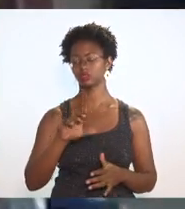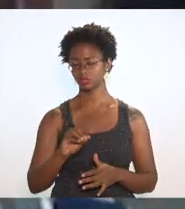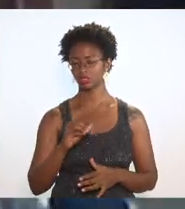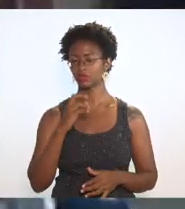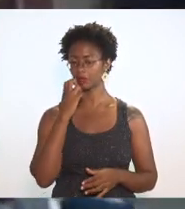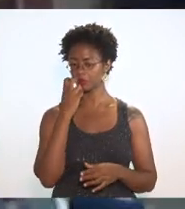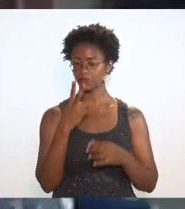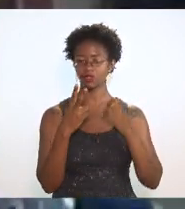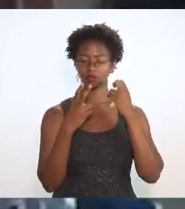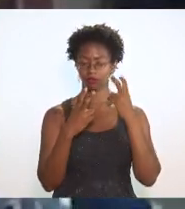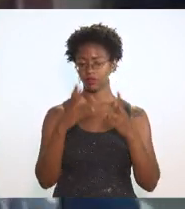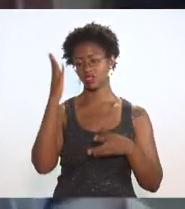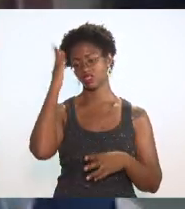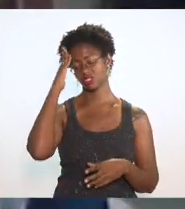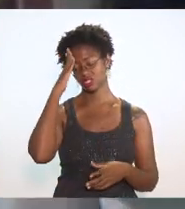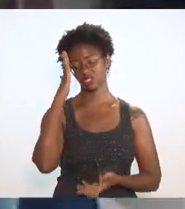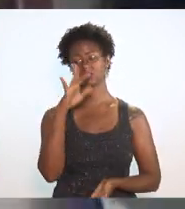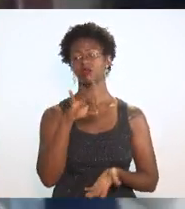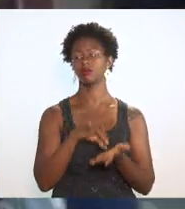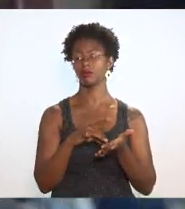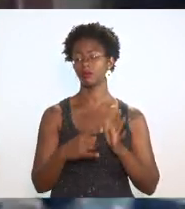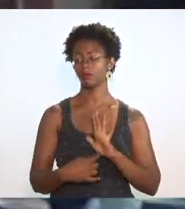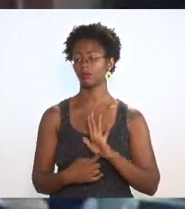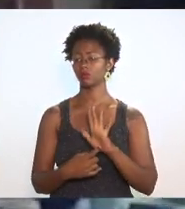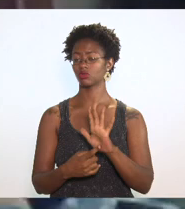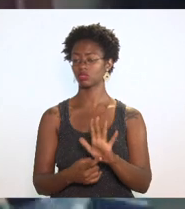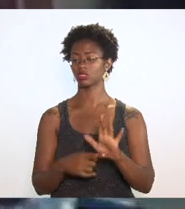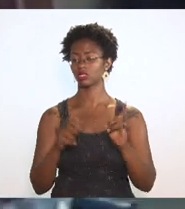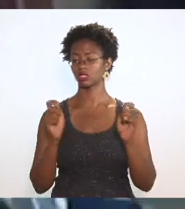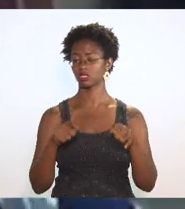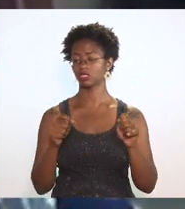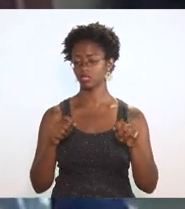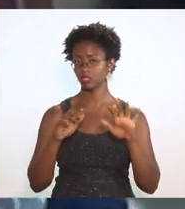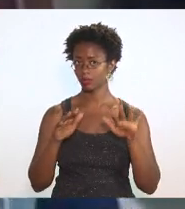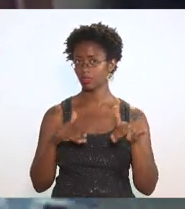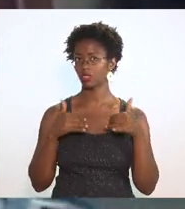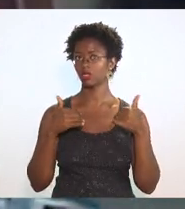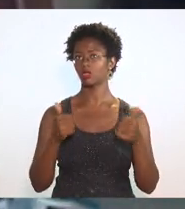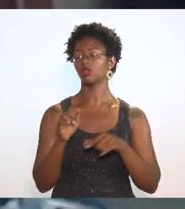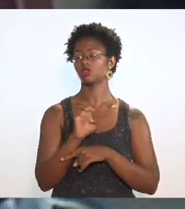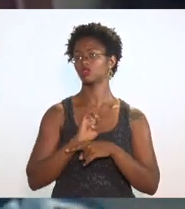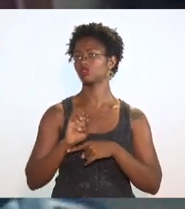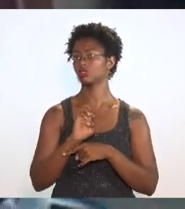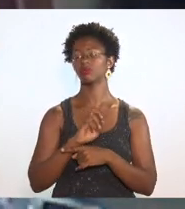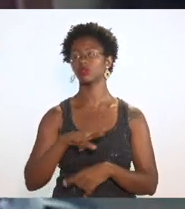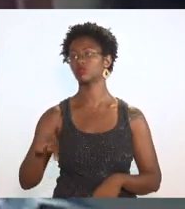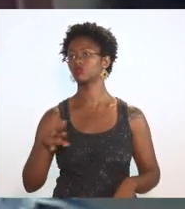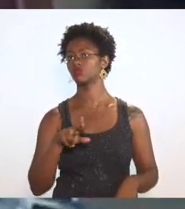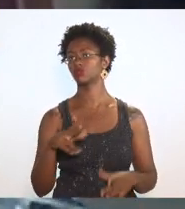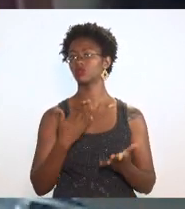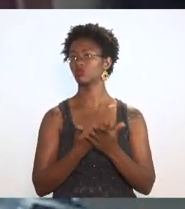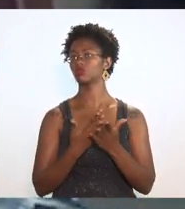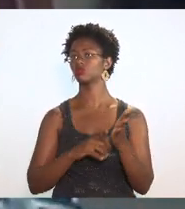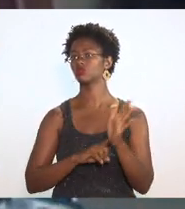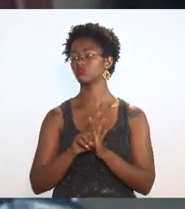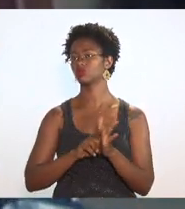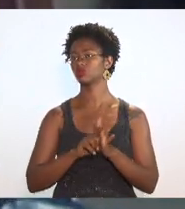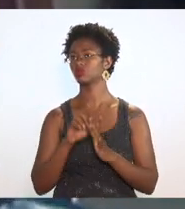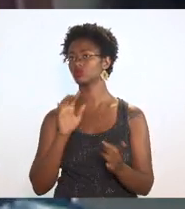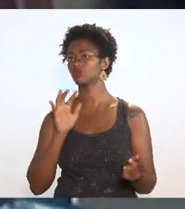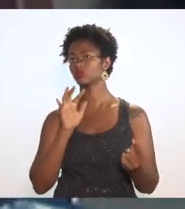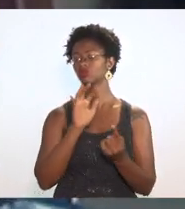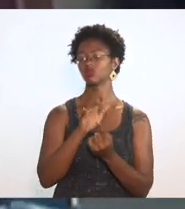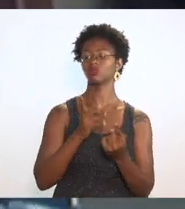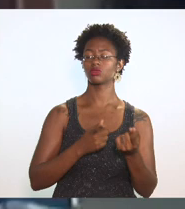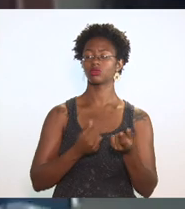verifiquei que eles realmente provaram que pode haver um ganho para o estado mas isso não é o estudo de impacto orçamentário financeiro